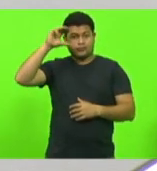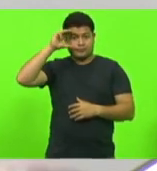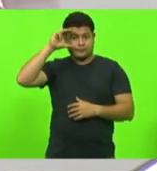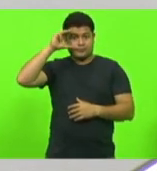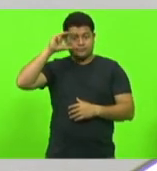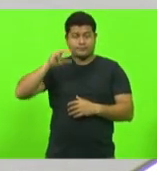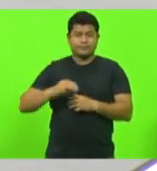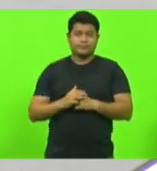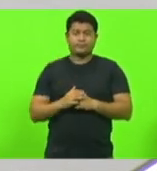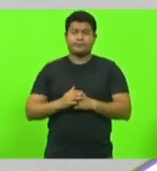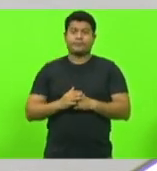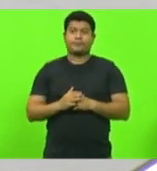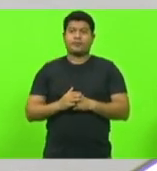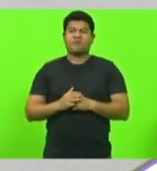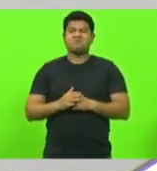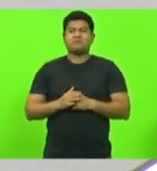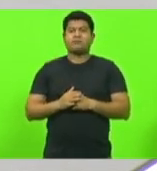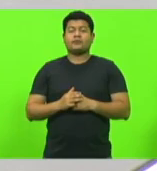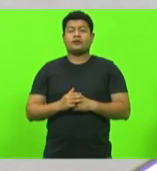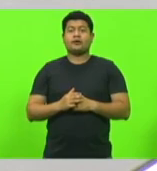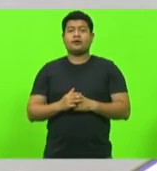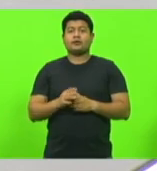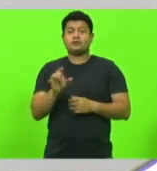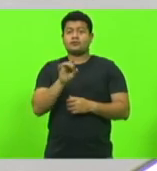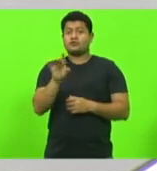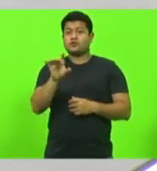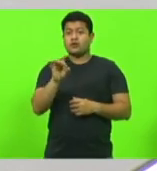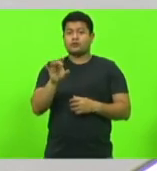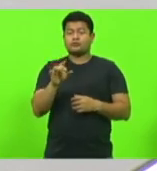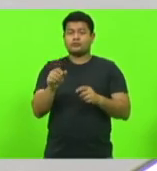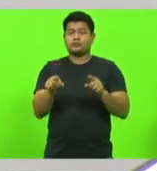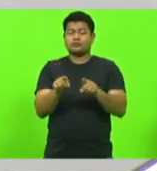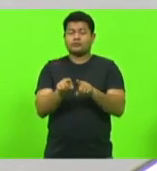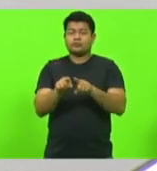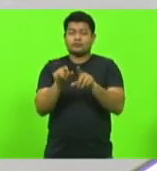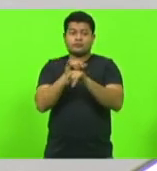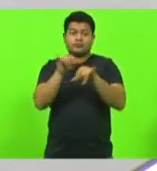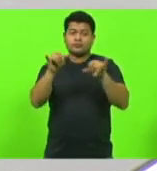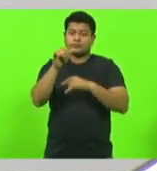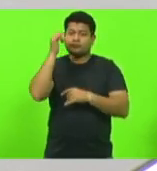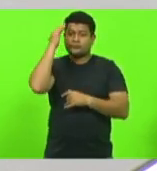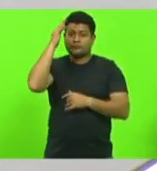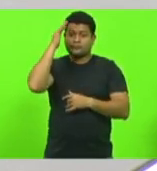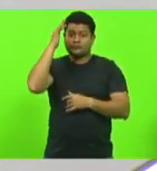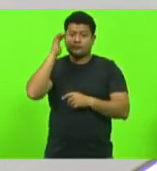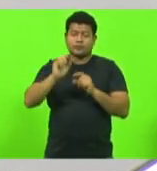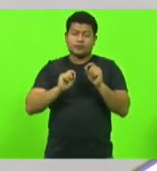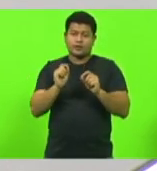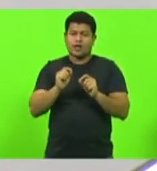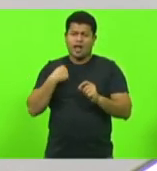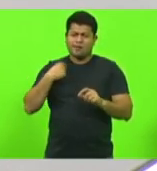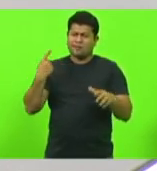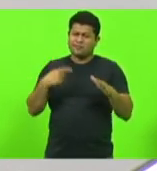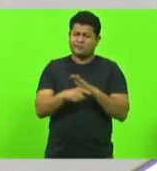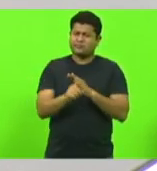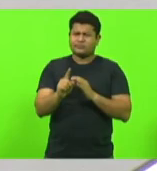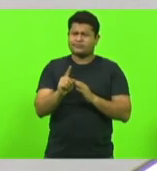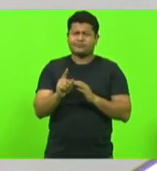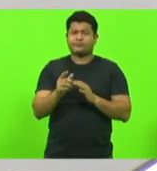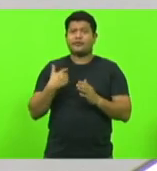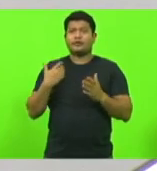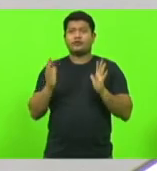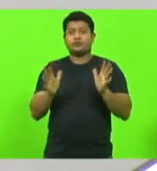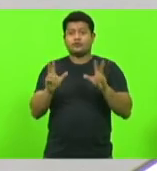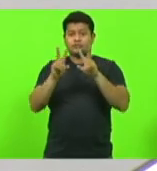Eu quero só deixar aqui uma ponderação, senhor presidente, para não aprofundar em temas que já